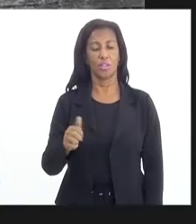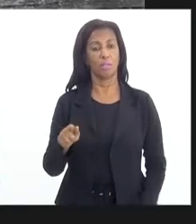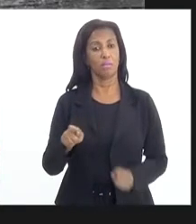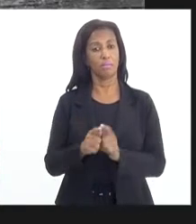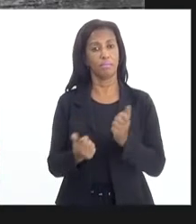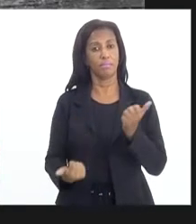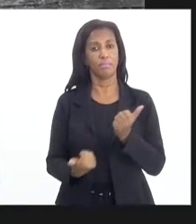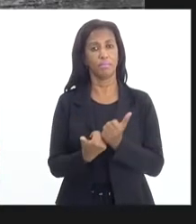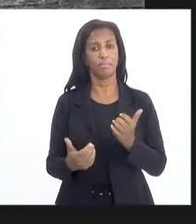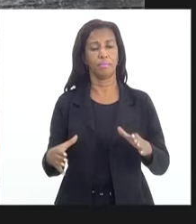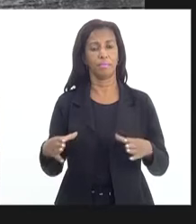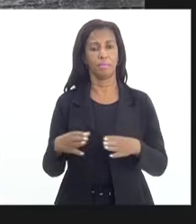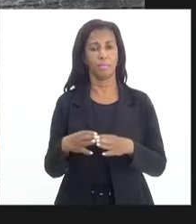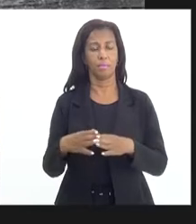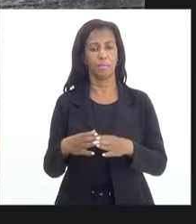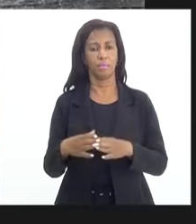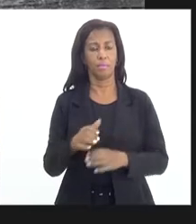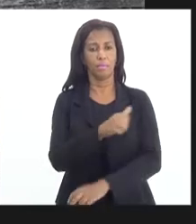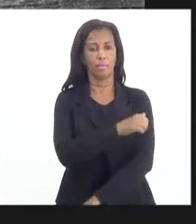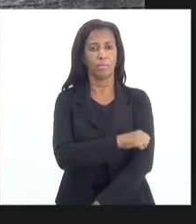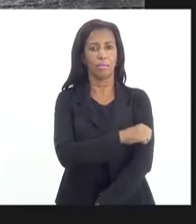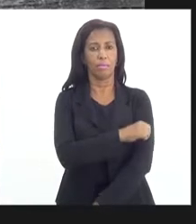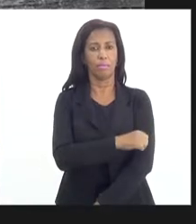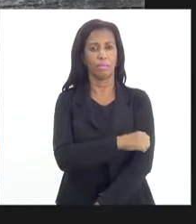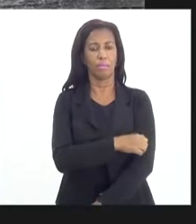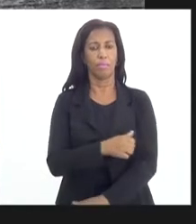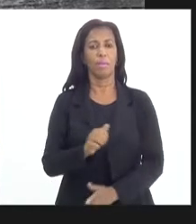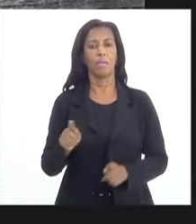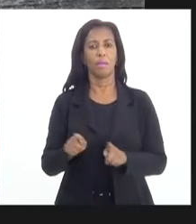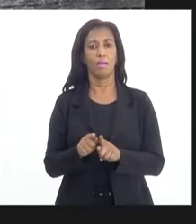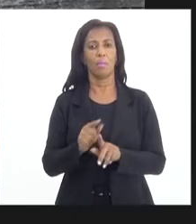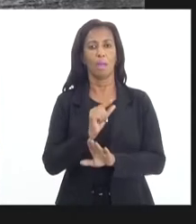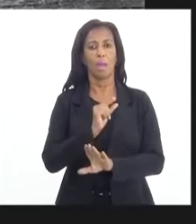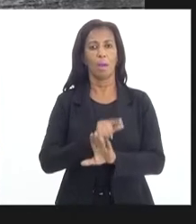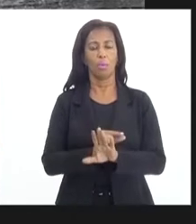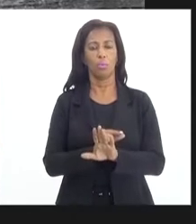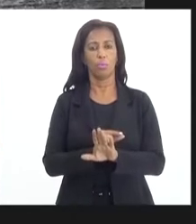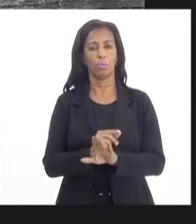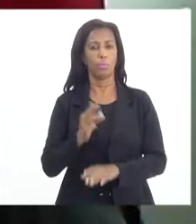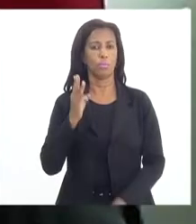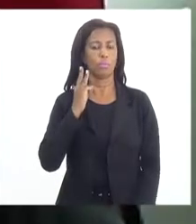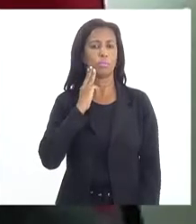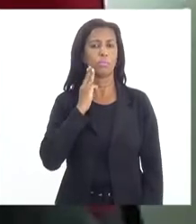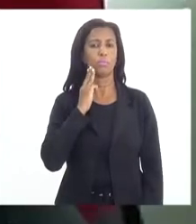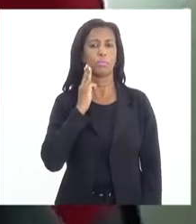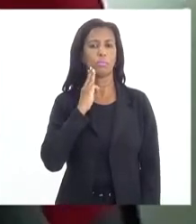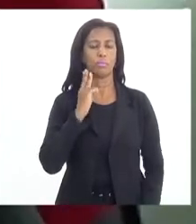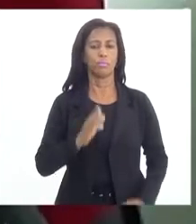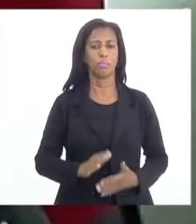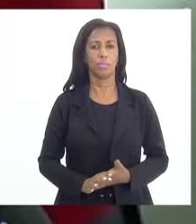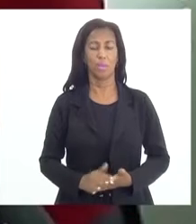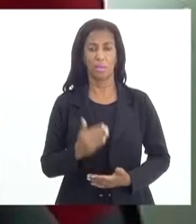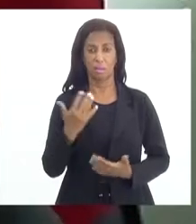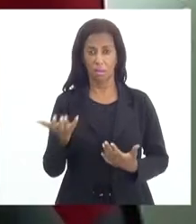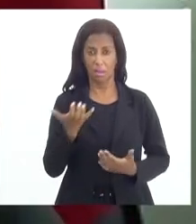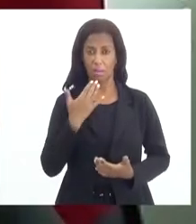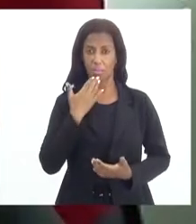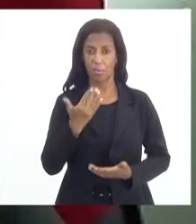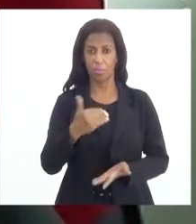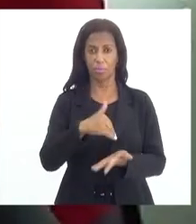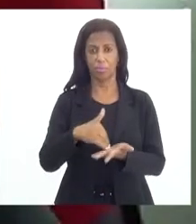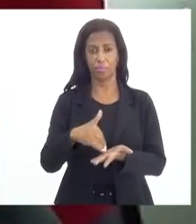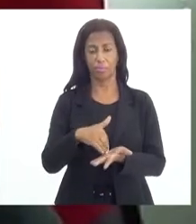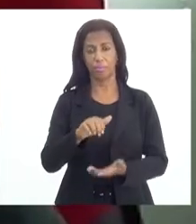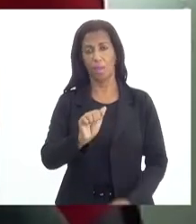comissão, deputado enfermeira Regiane, e o autor do requerimento, deputado Valdeque Carneiro. Quero pedir ao secretário